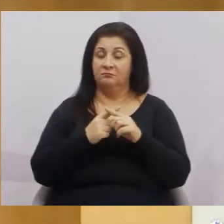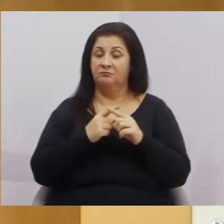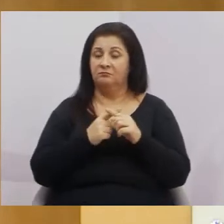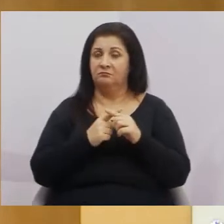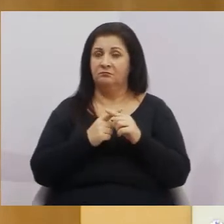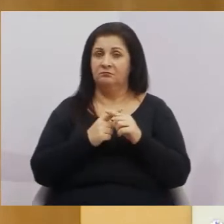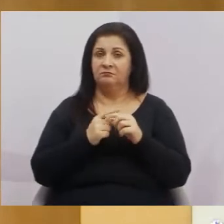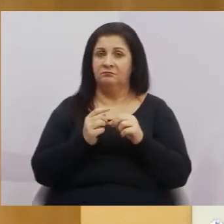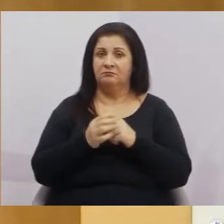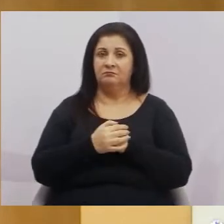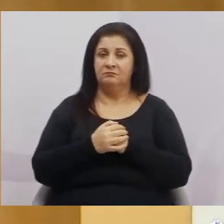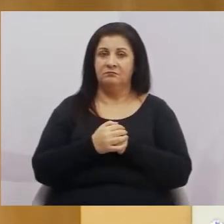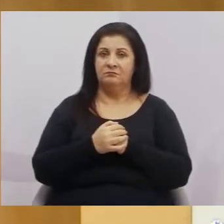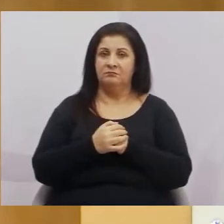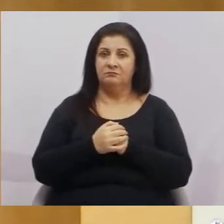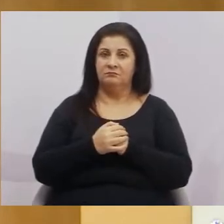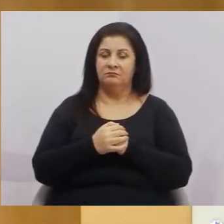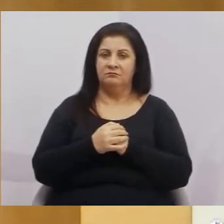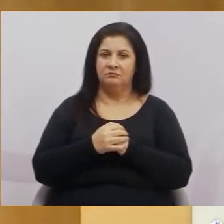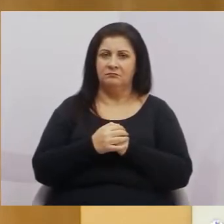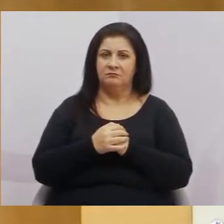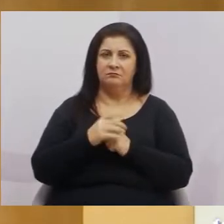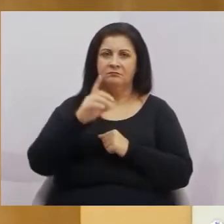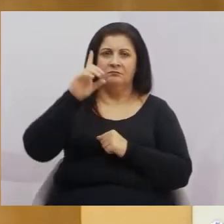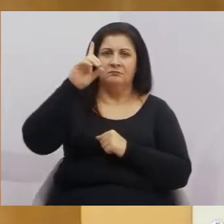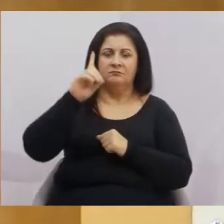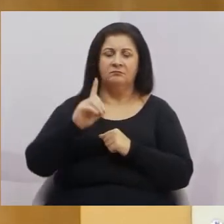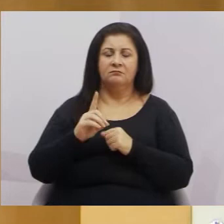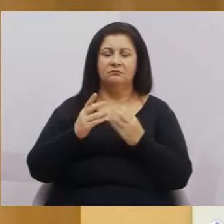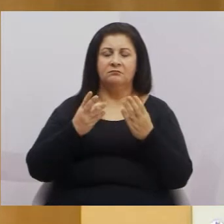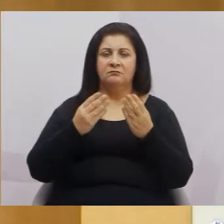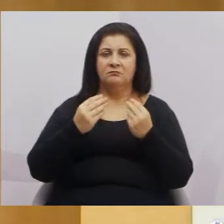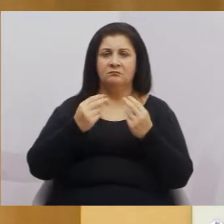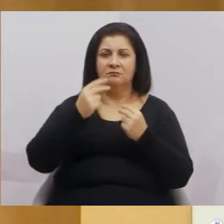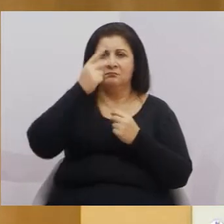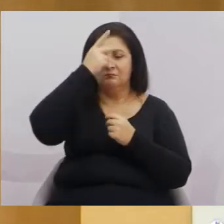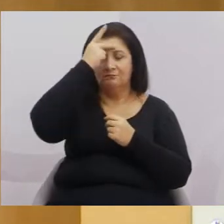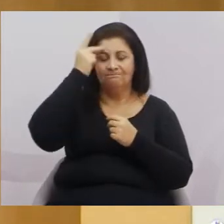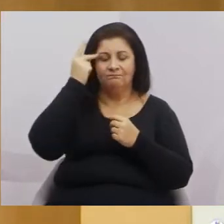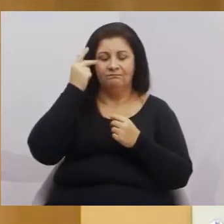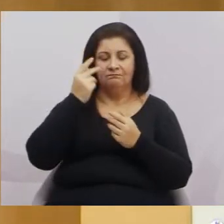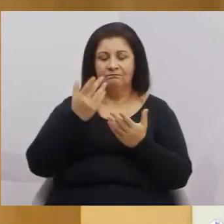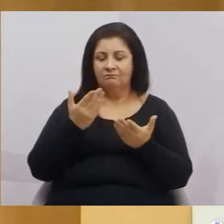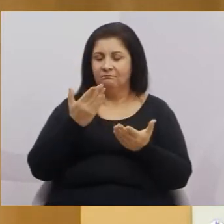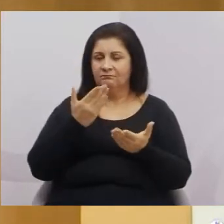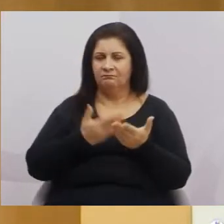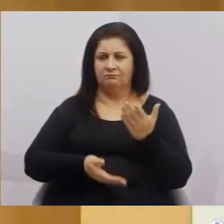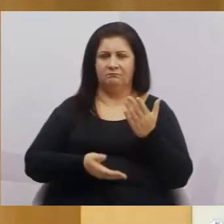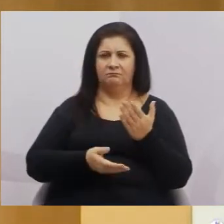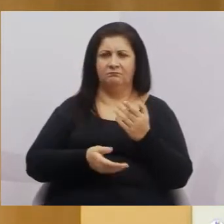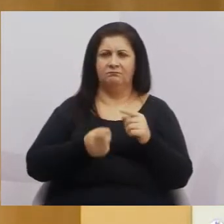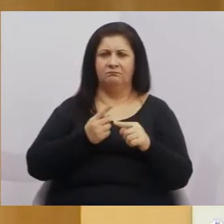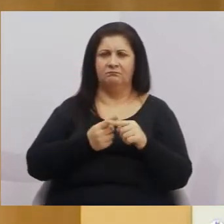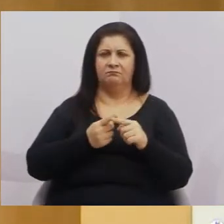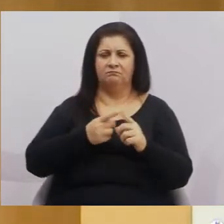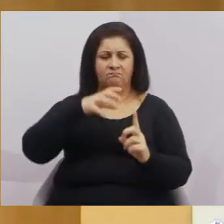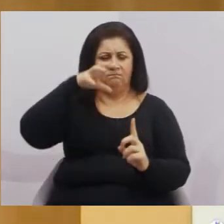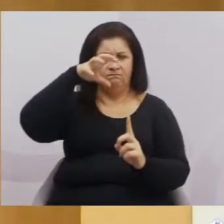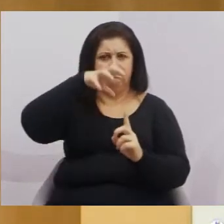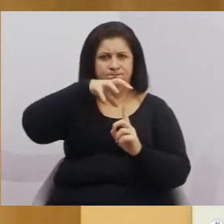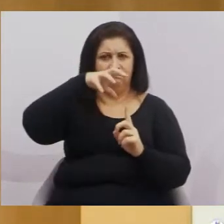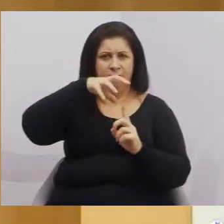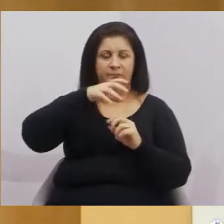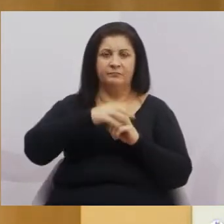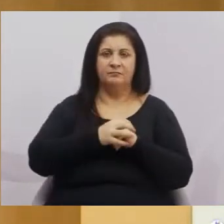o direito de muitas pessoas tem sido tirado por imposição, imposição da